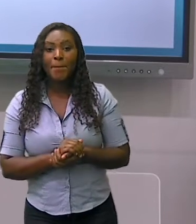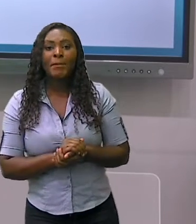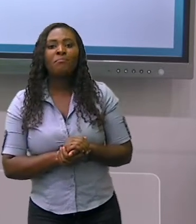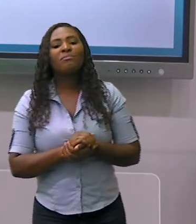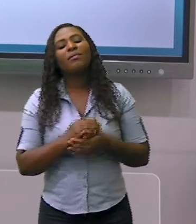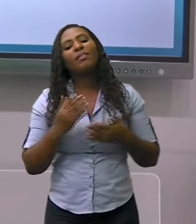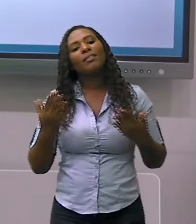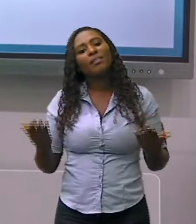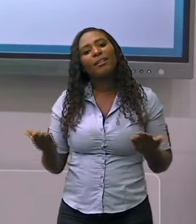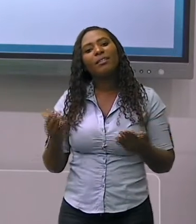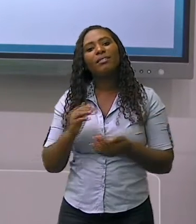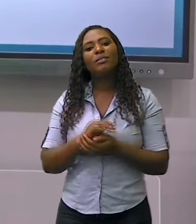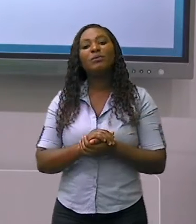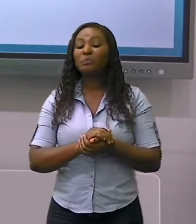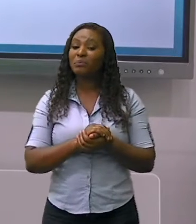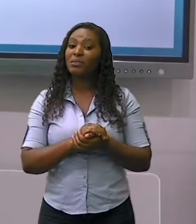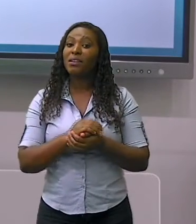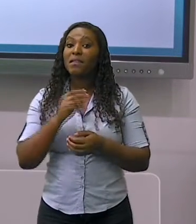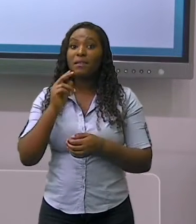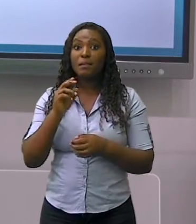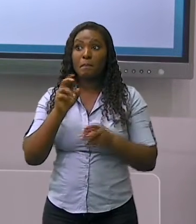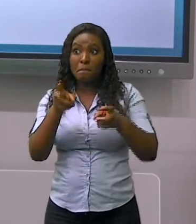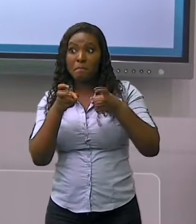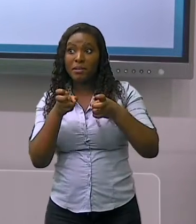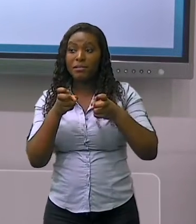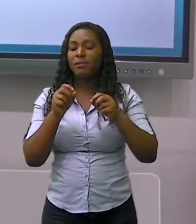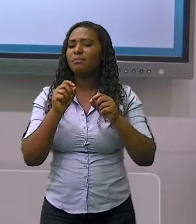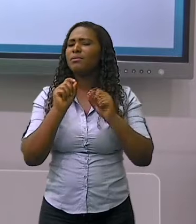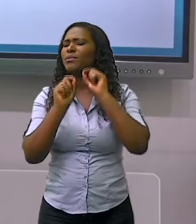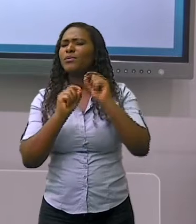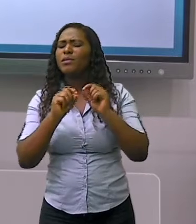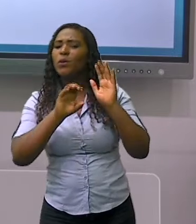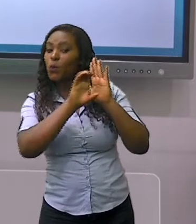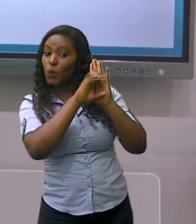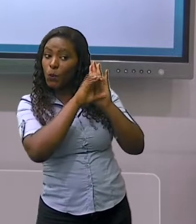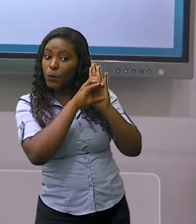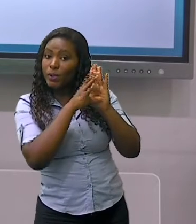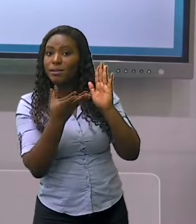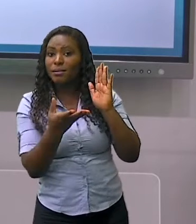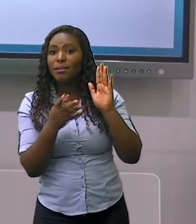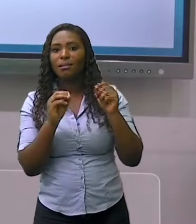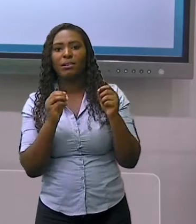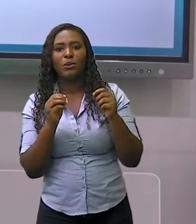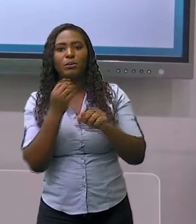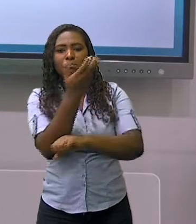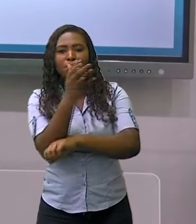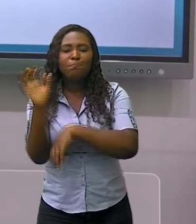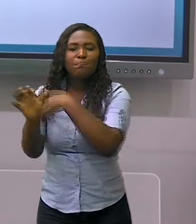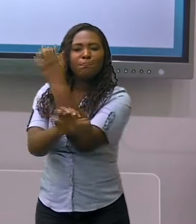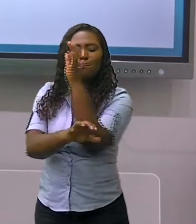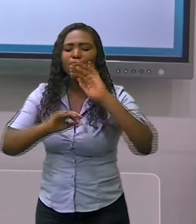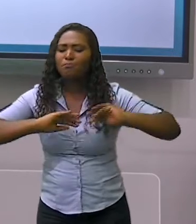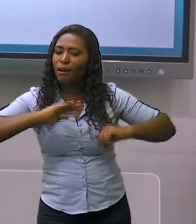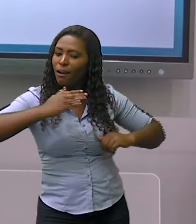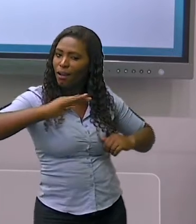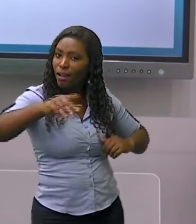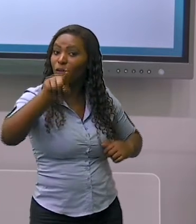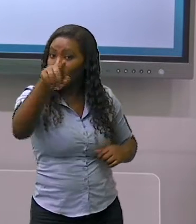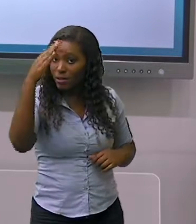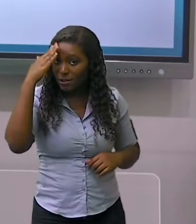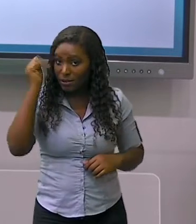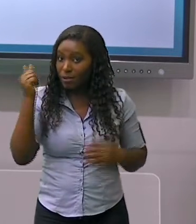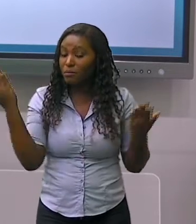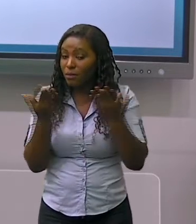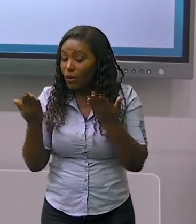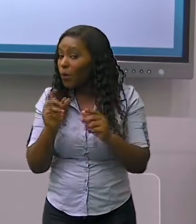a partir destes conceitos e da sua visualização, você conseguiu perceber a diferença entre os elementos